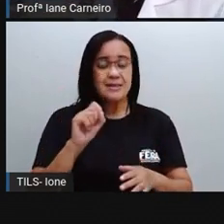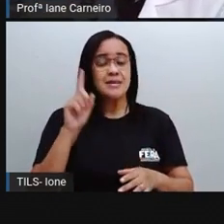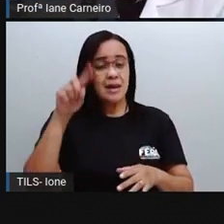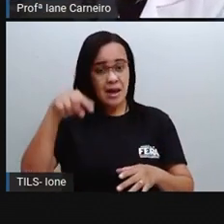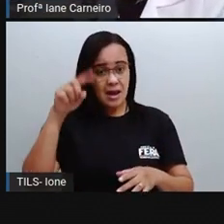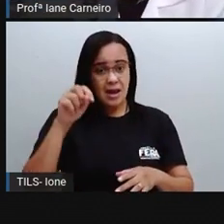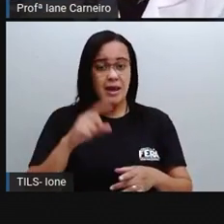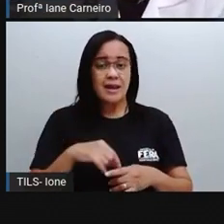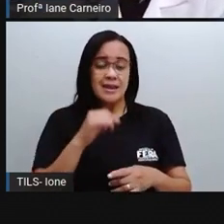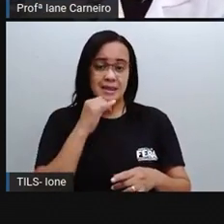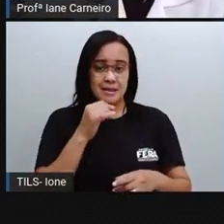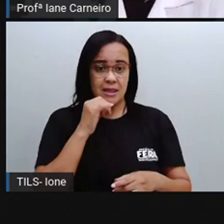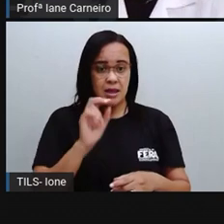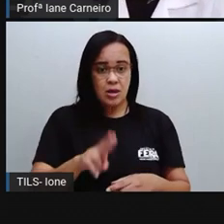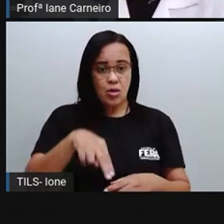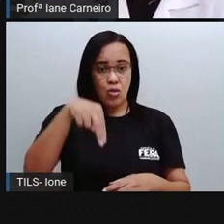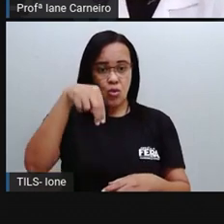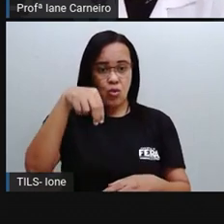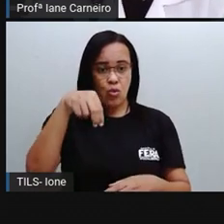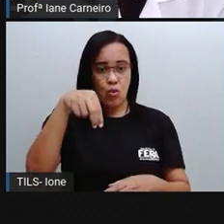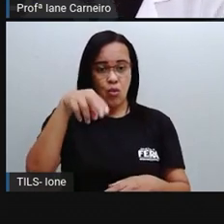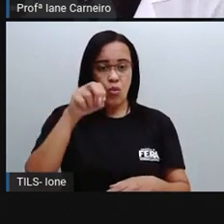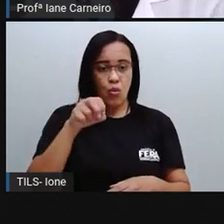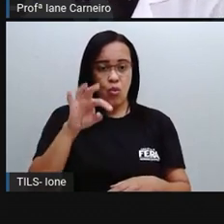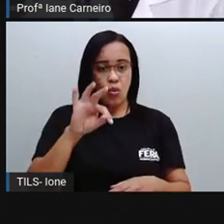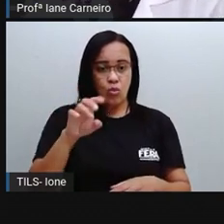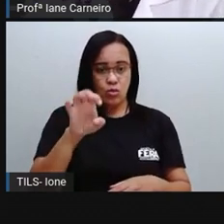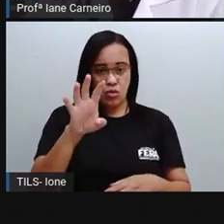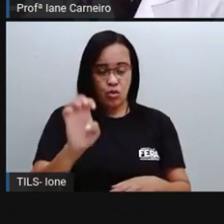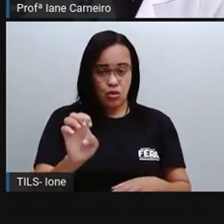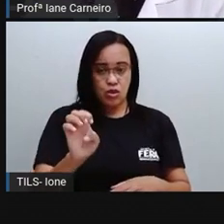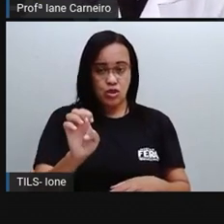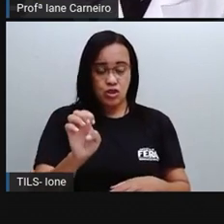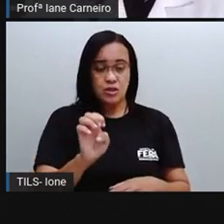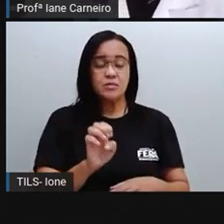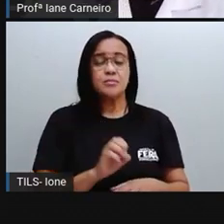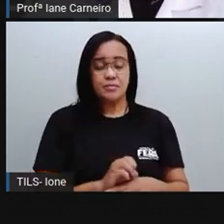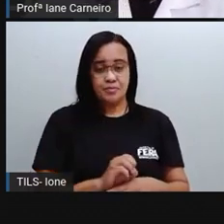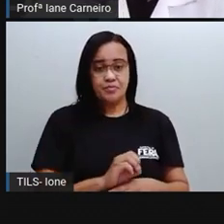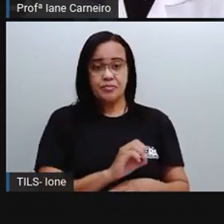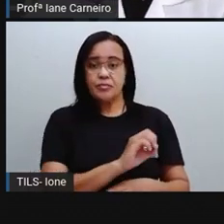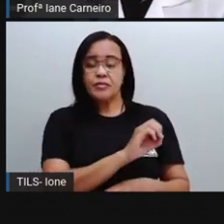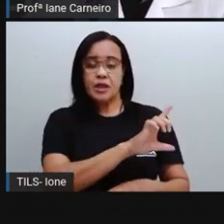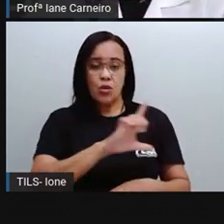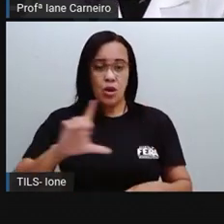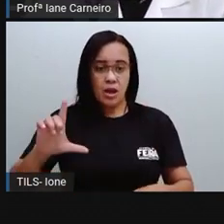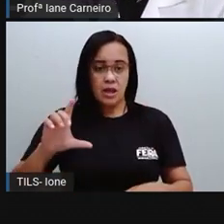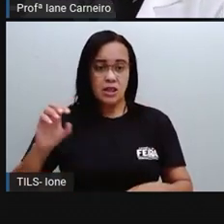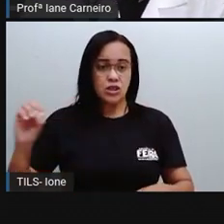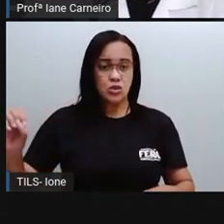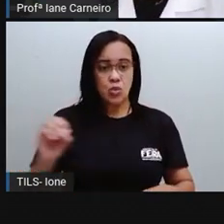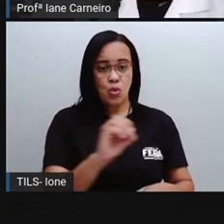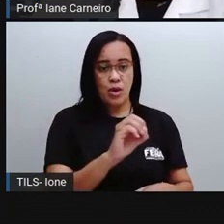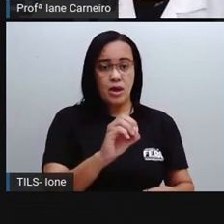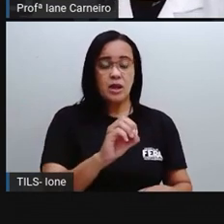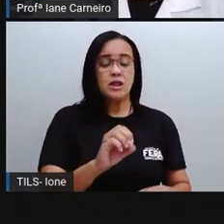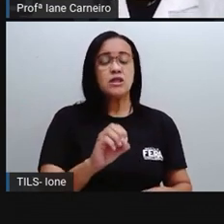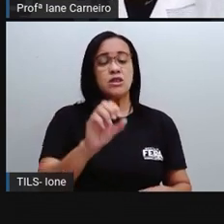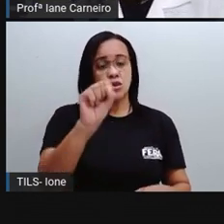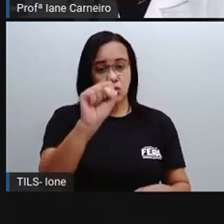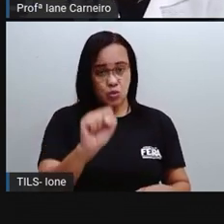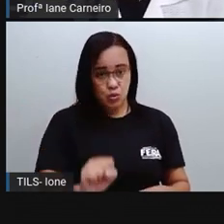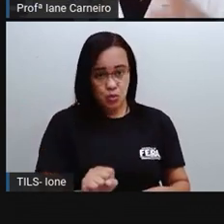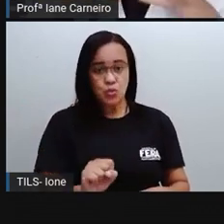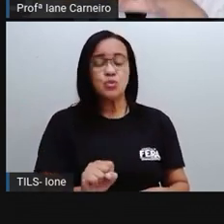vai estar sempre para essa direção, né? O leste, o oeste, o sul e o sudeste, tá